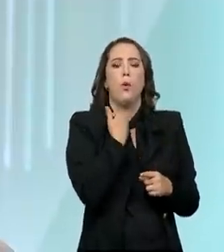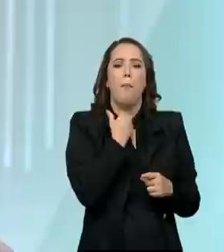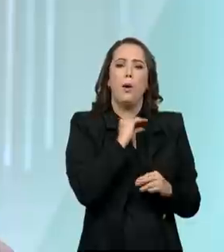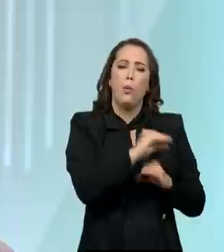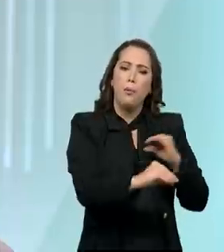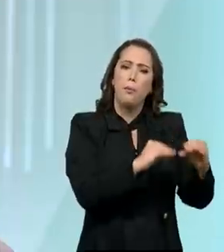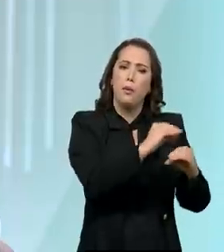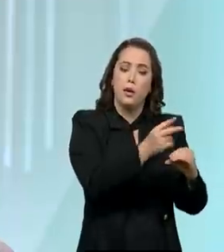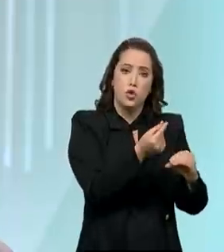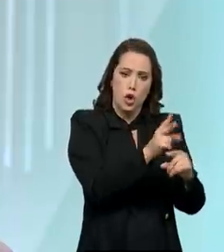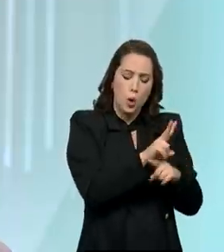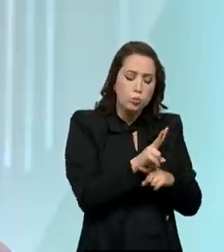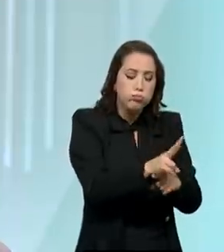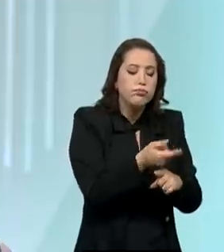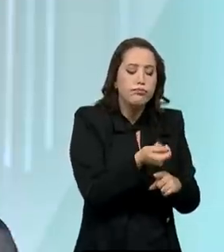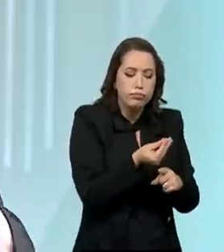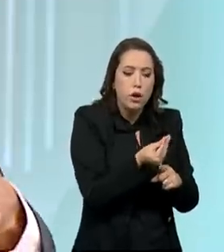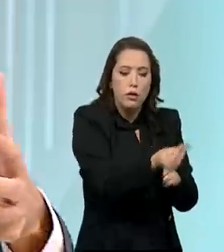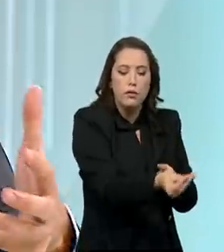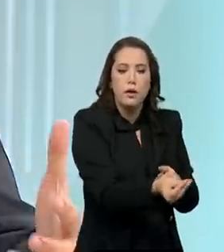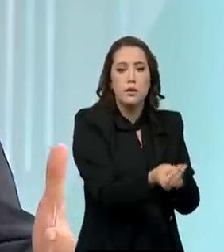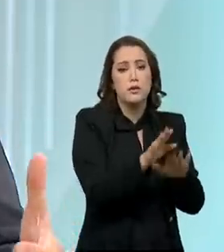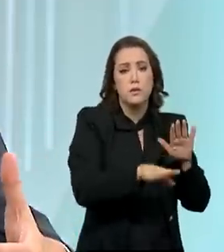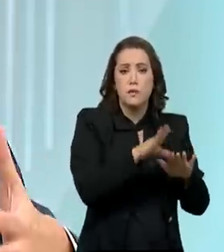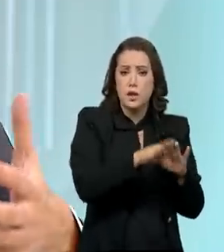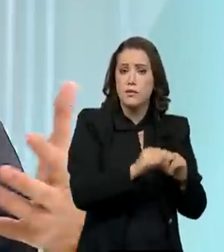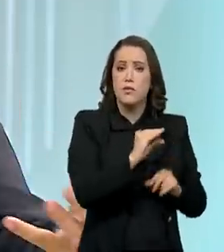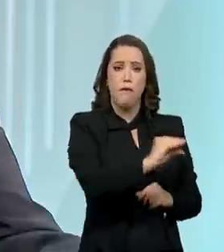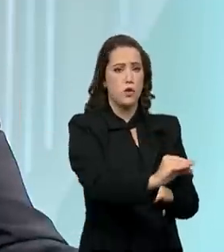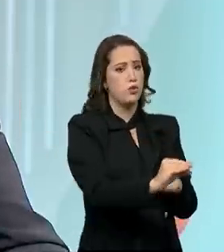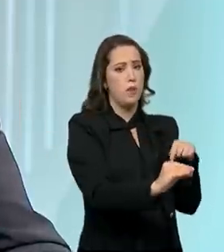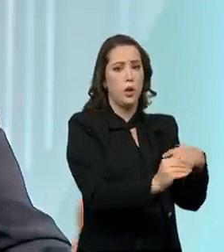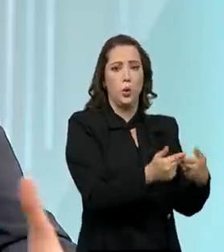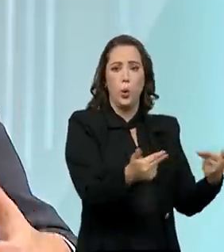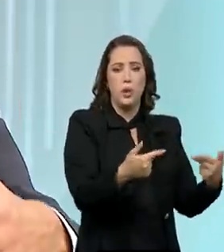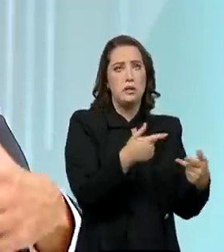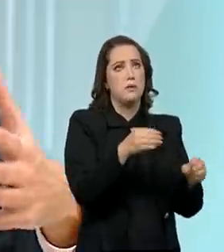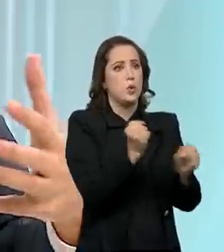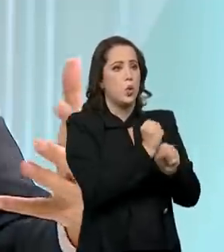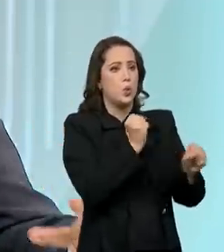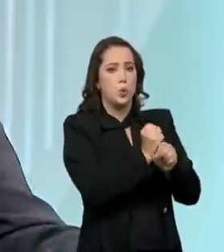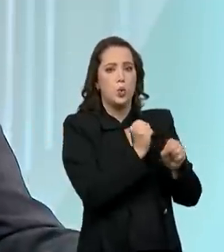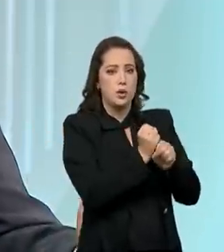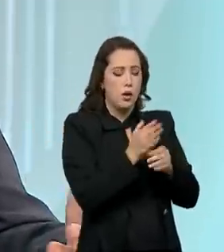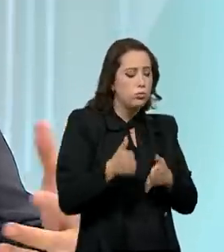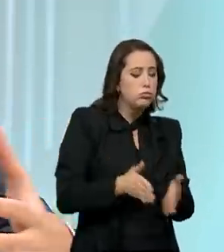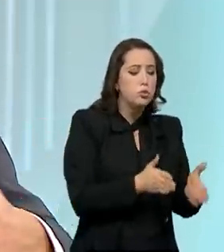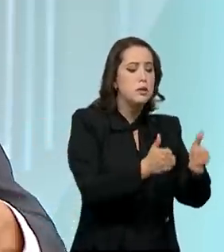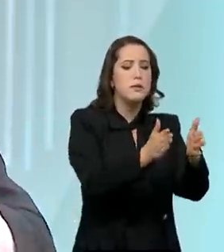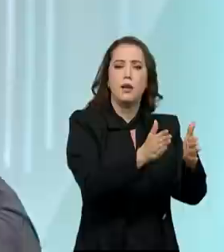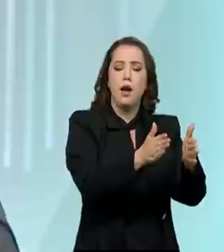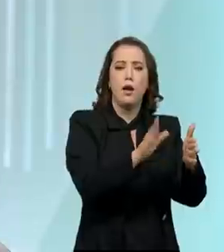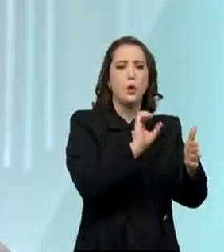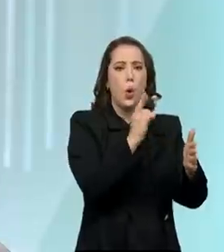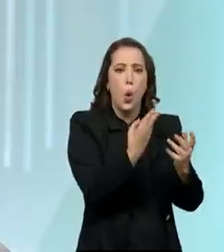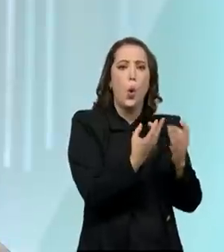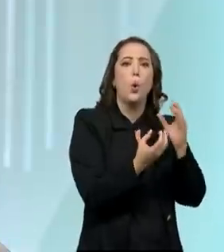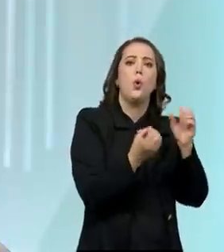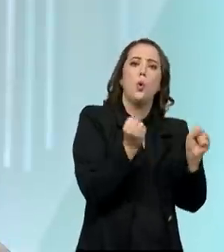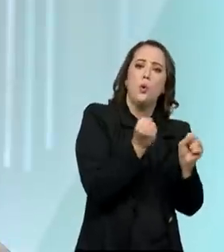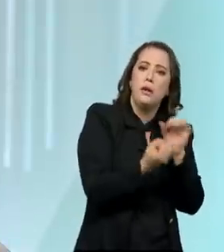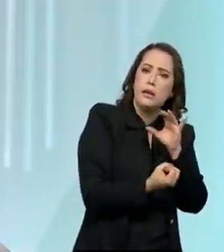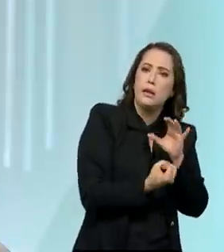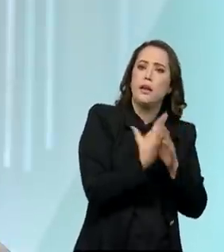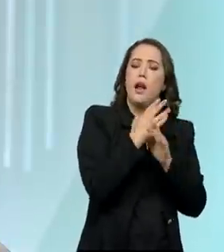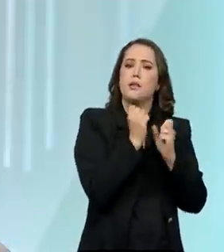na conta da empresa, seja para fazer um investimento, uma estrada, uma fábrica, quanto para fazer um investimento